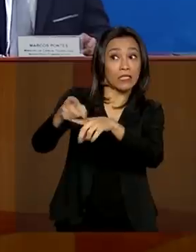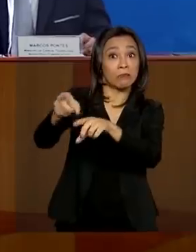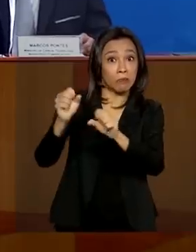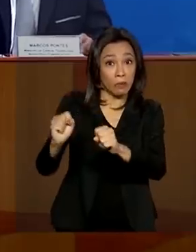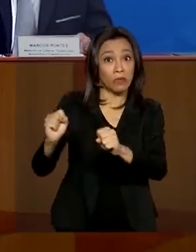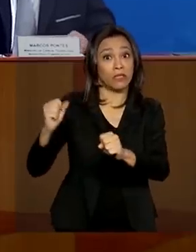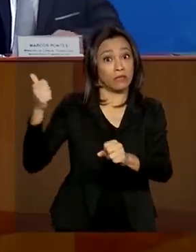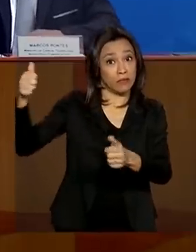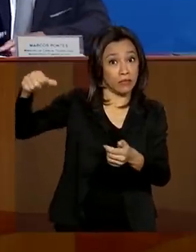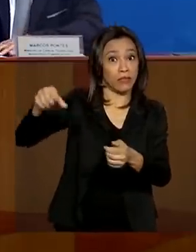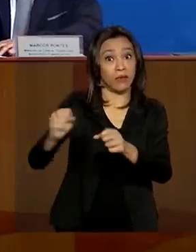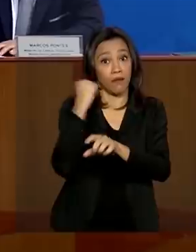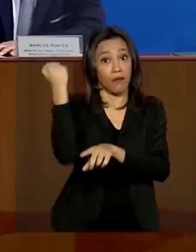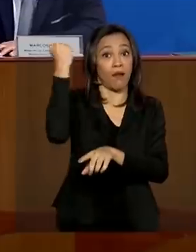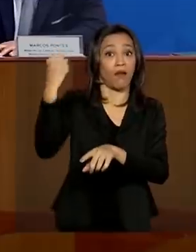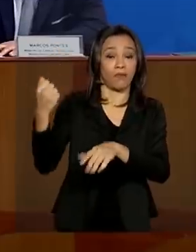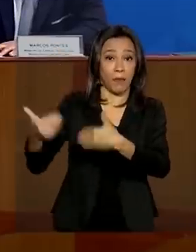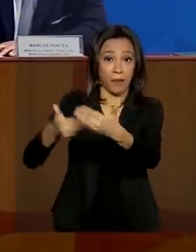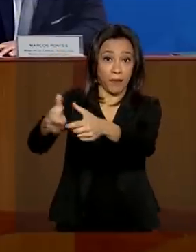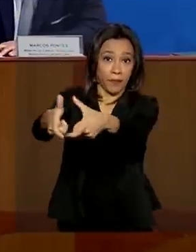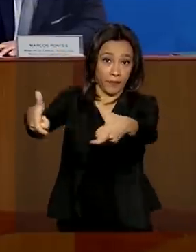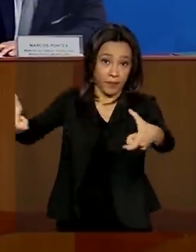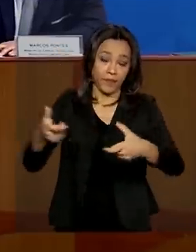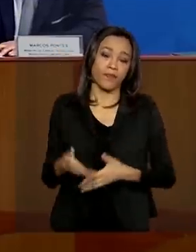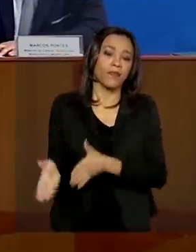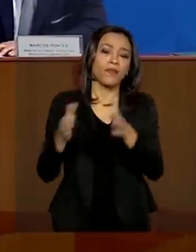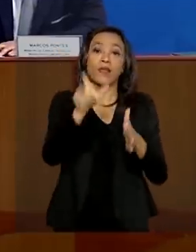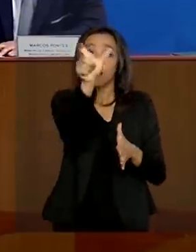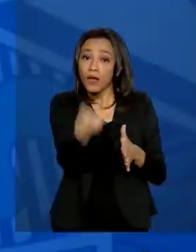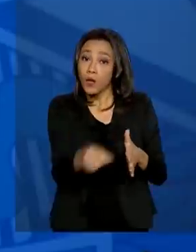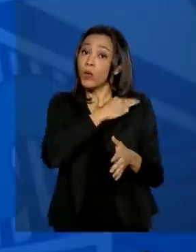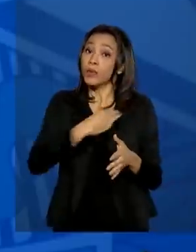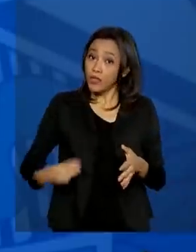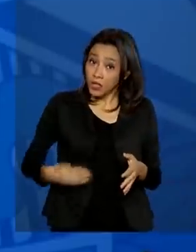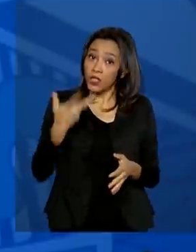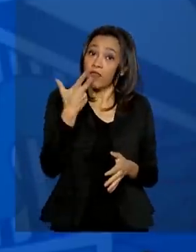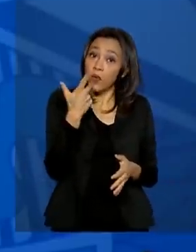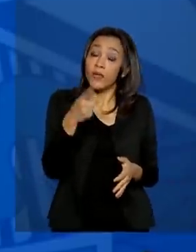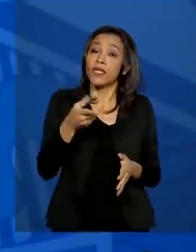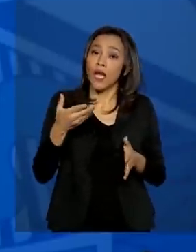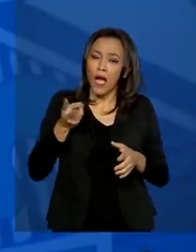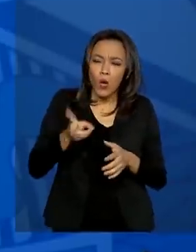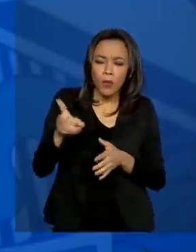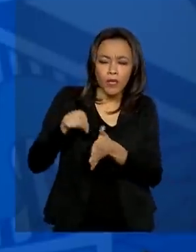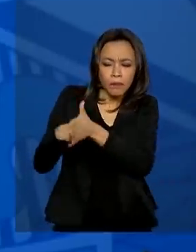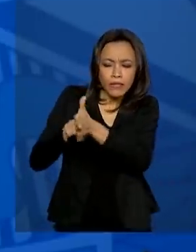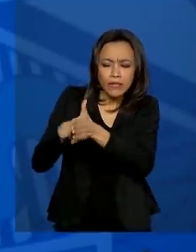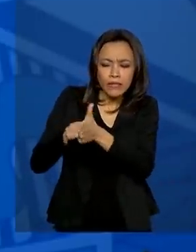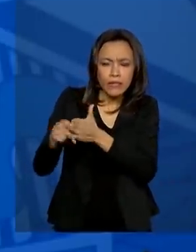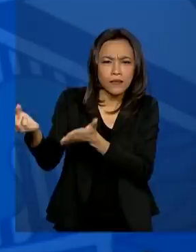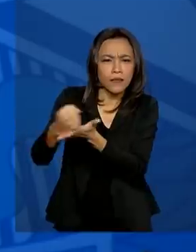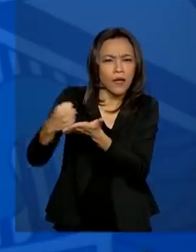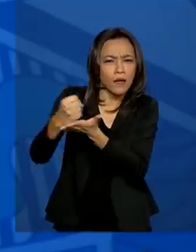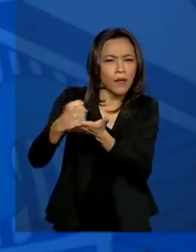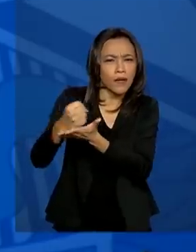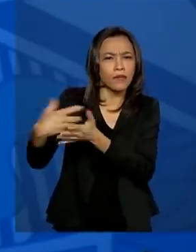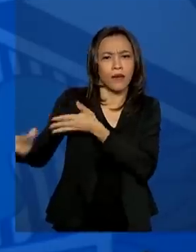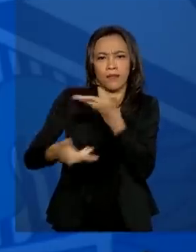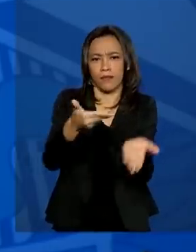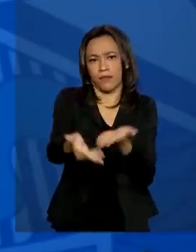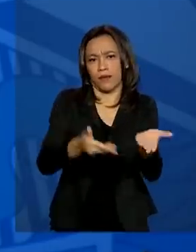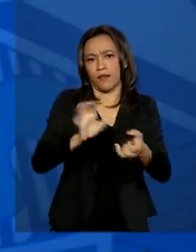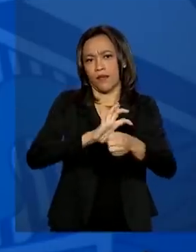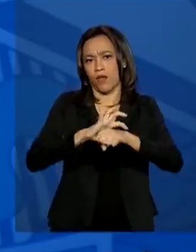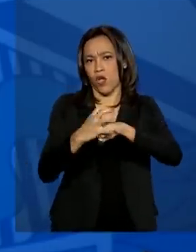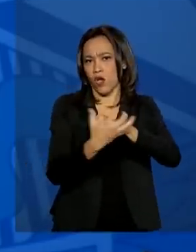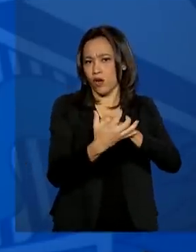delicada. O ministro Nelson Teich também falou que está acompanhando as pesquisas de medicamentos para tratar o coronavírus e